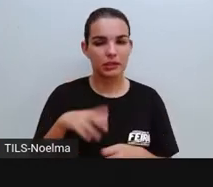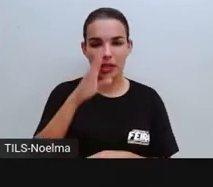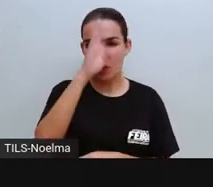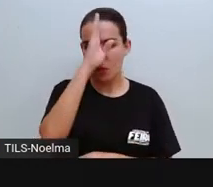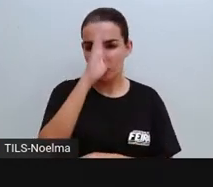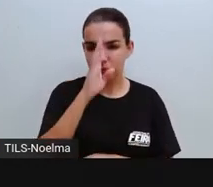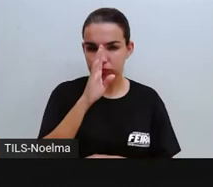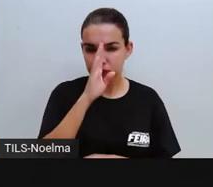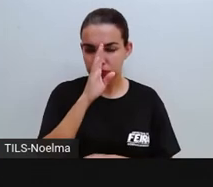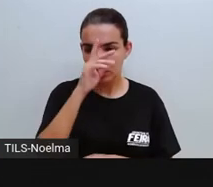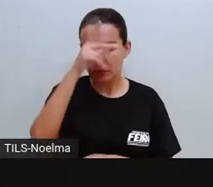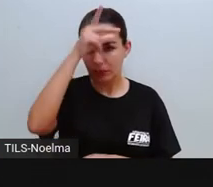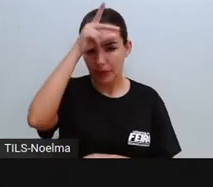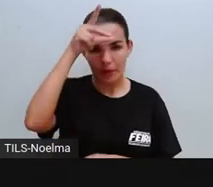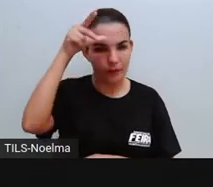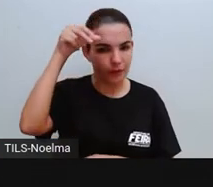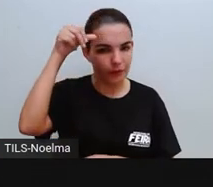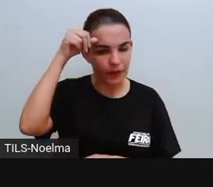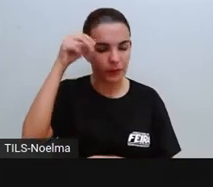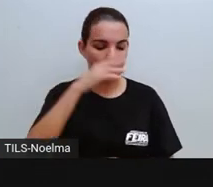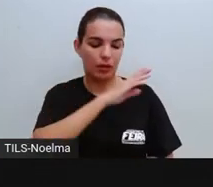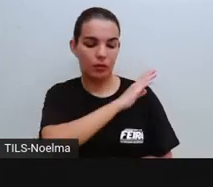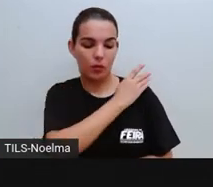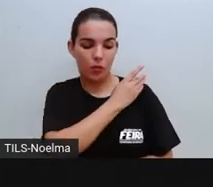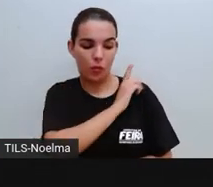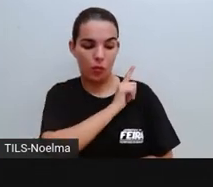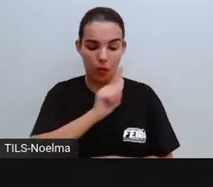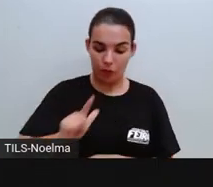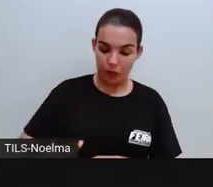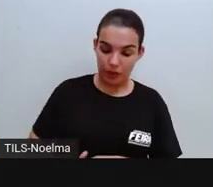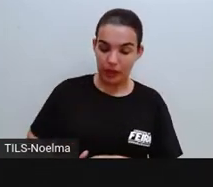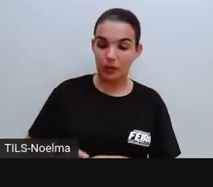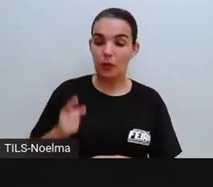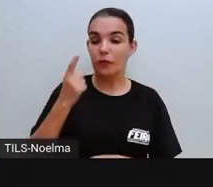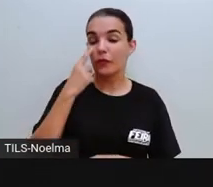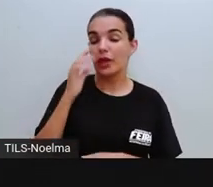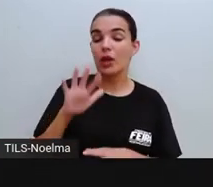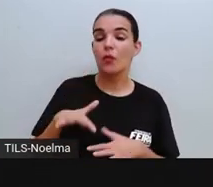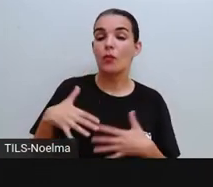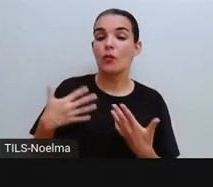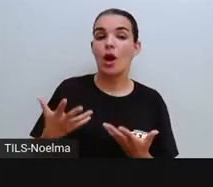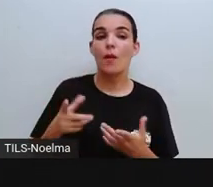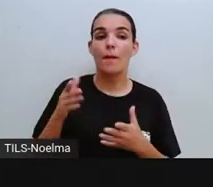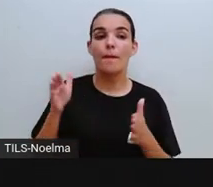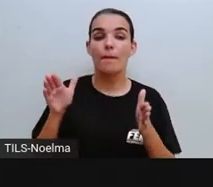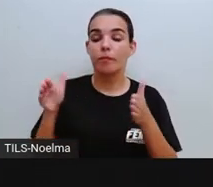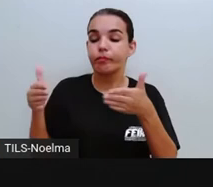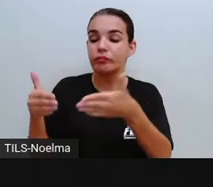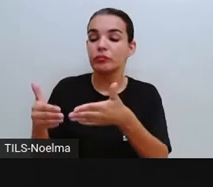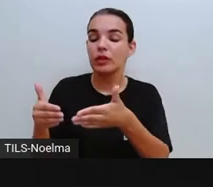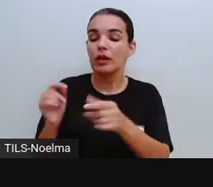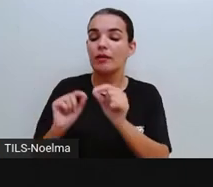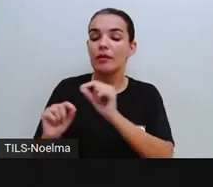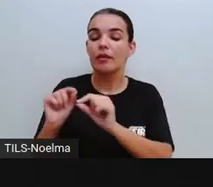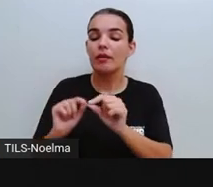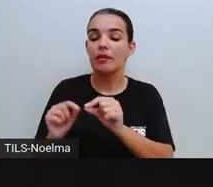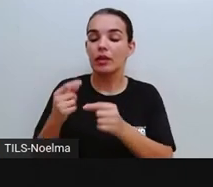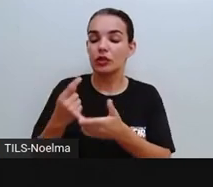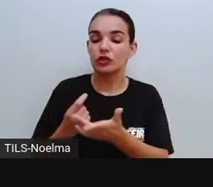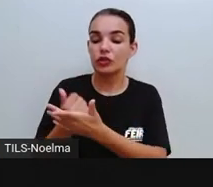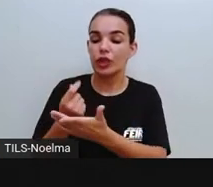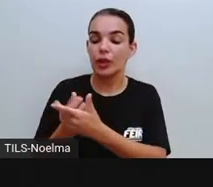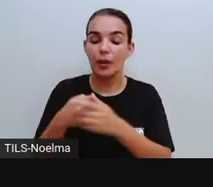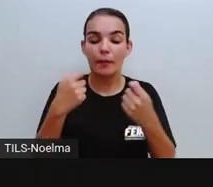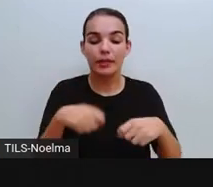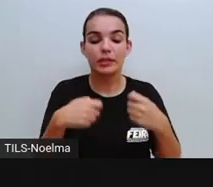administração da cidade, estabelecer as prioridades. Para onde, agora eu vou destinar, né, o que é que está